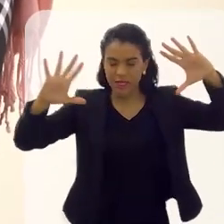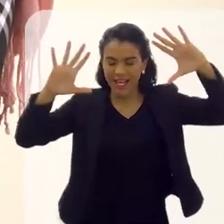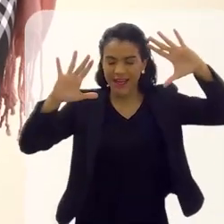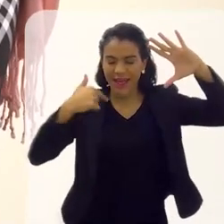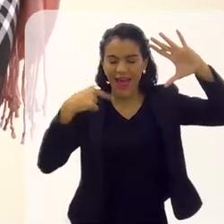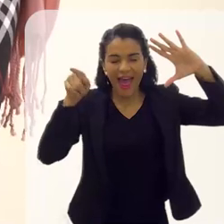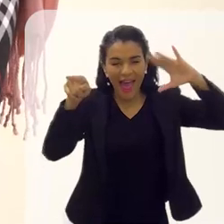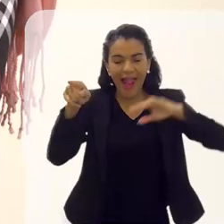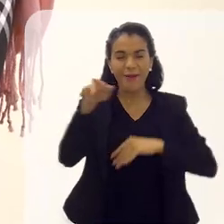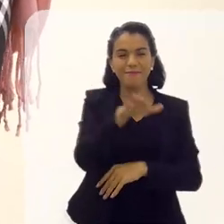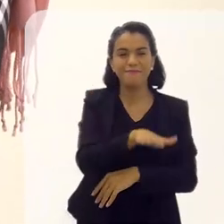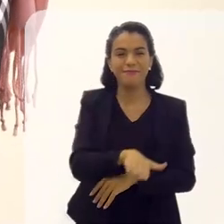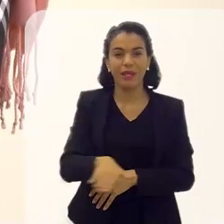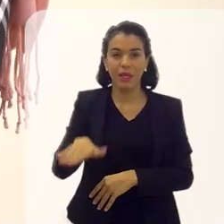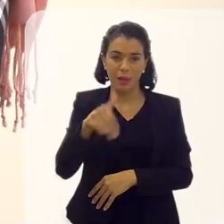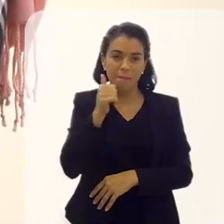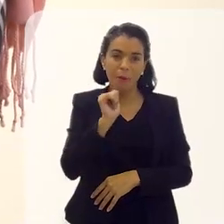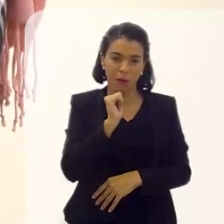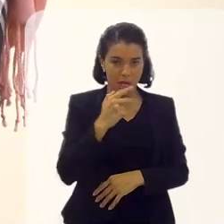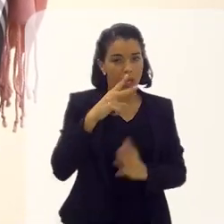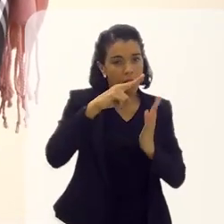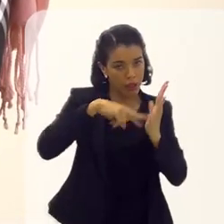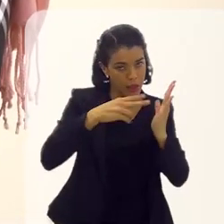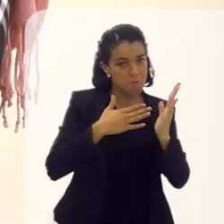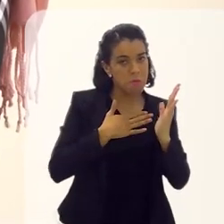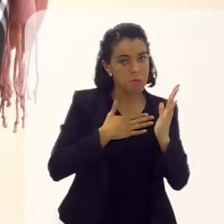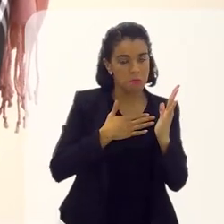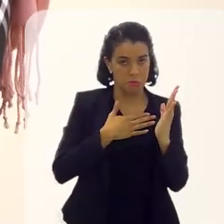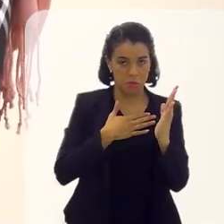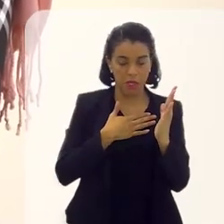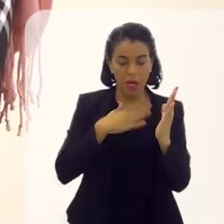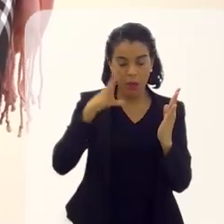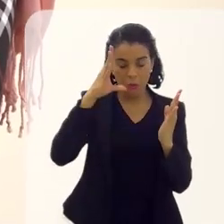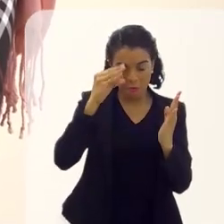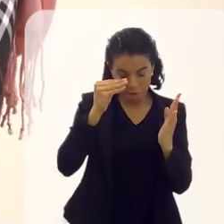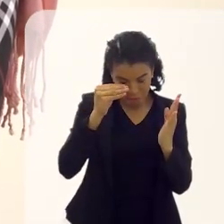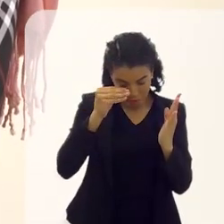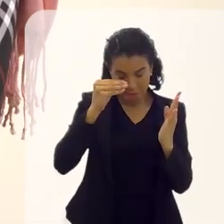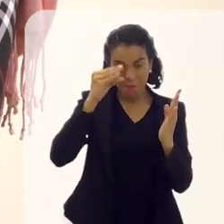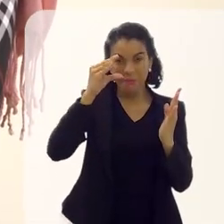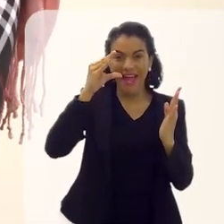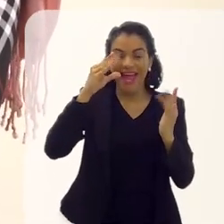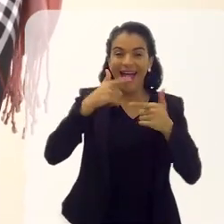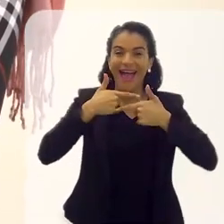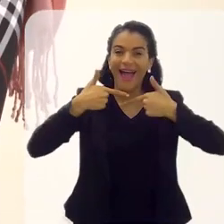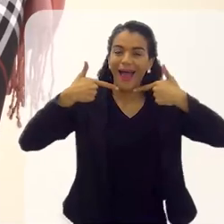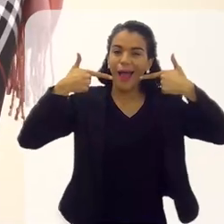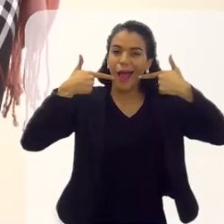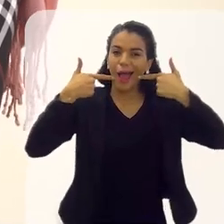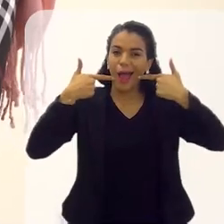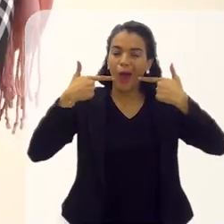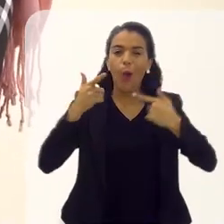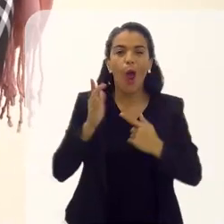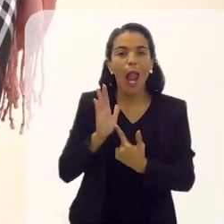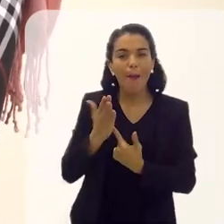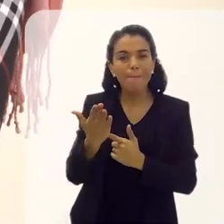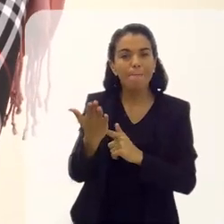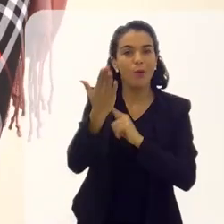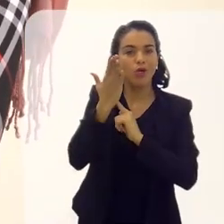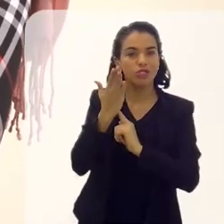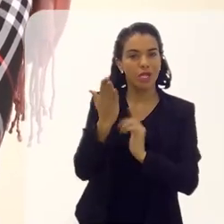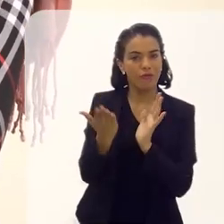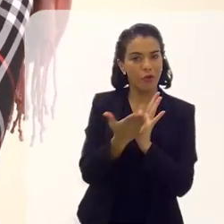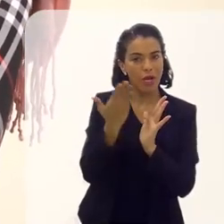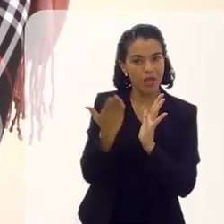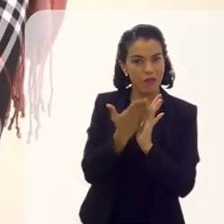apareceu a imagem dela pequena, falando assim, lê para mim. Eu fechei os olhos, abri, ela sorri e me mostrava um livro. Não o livro,